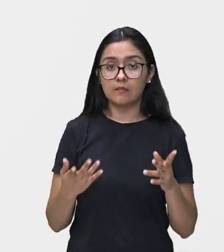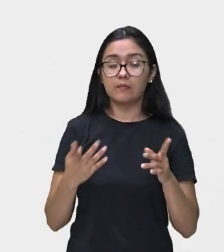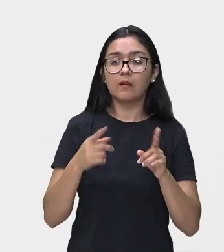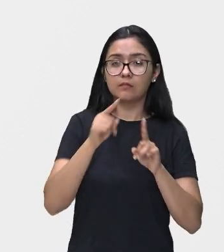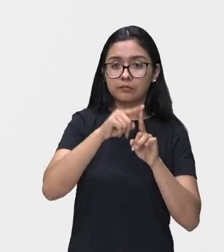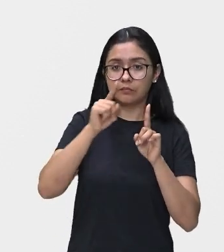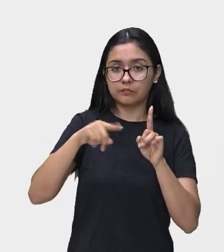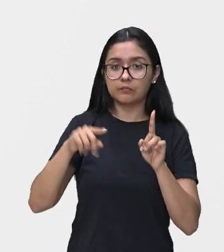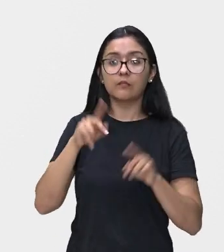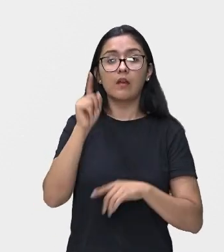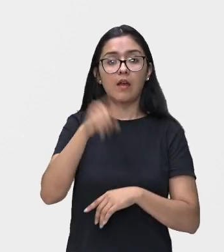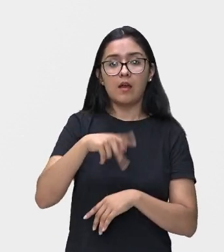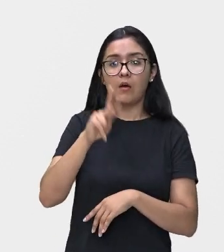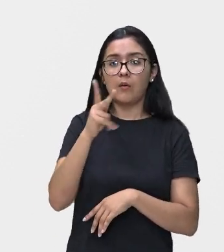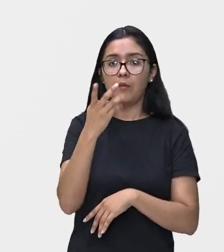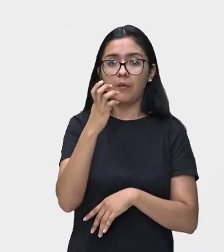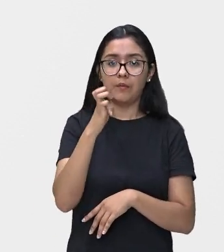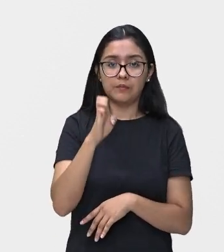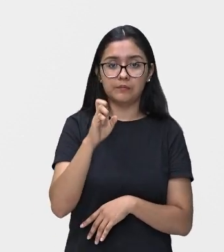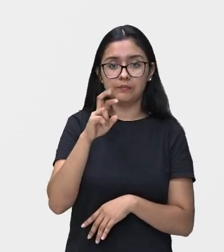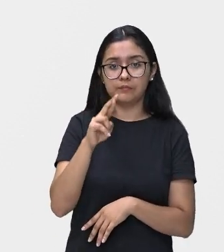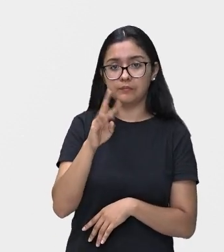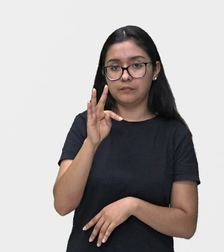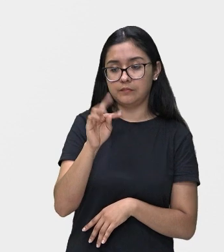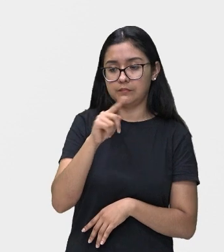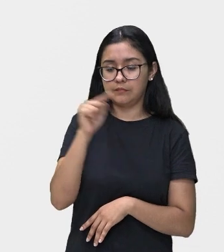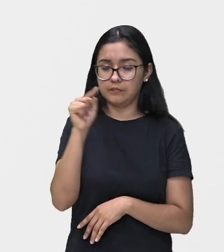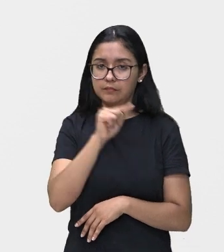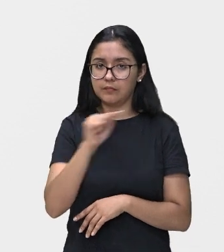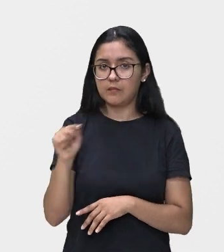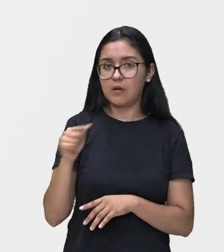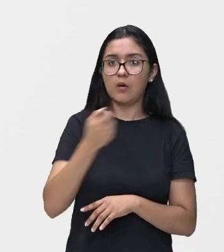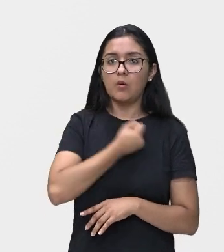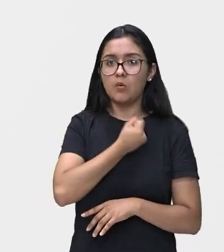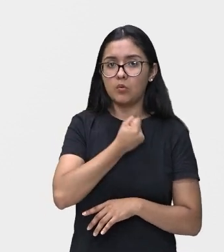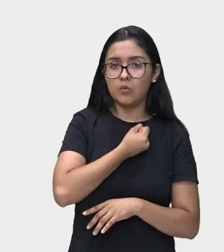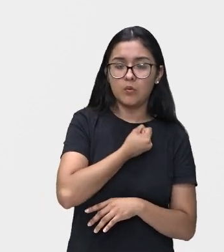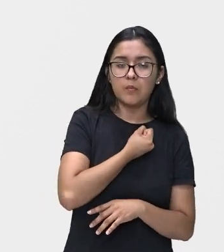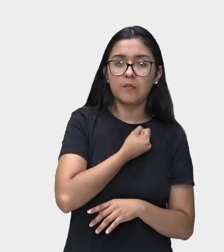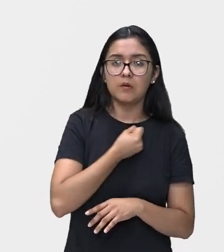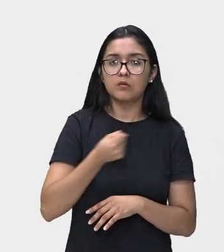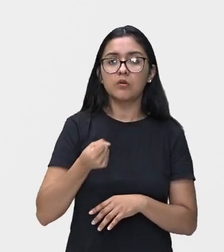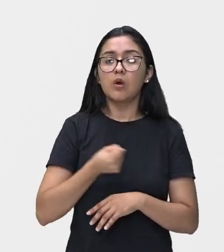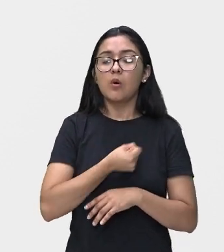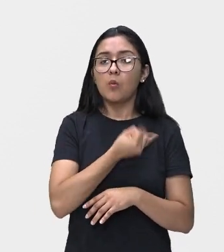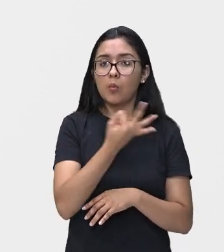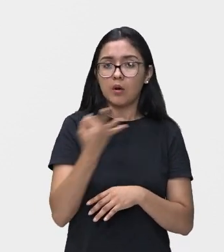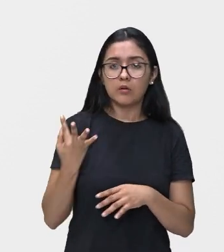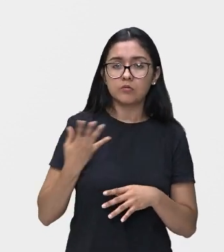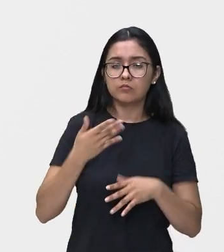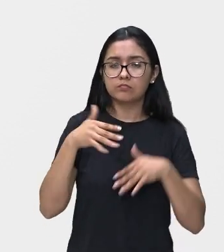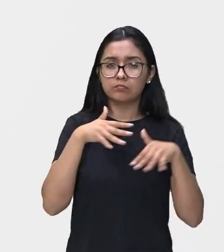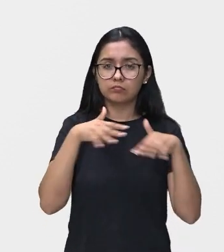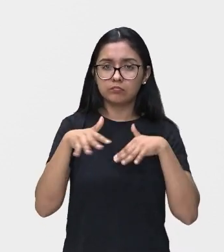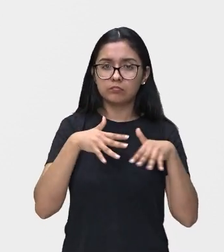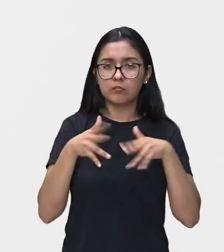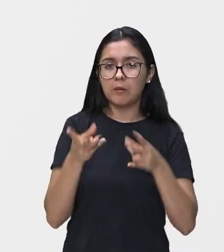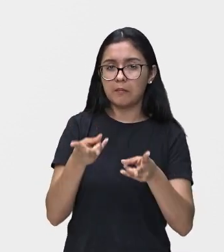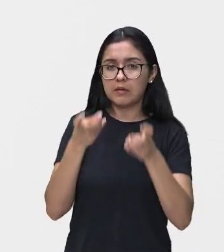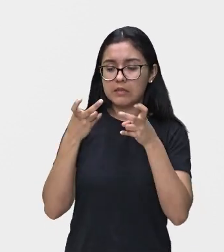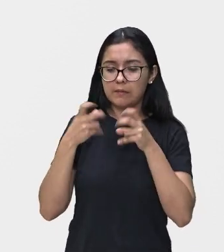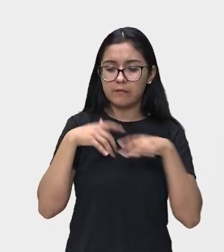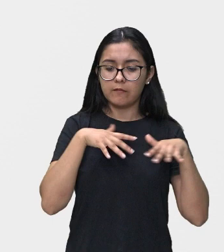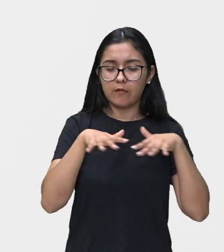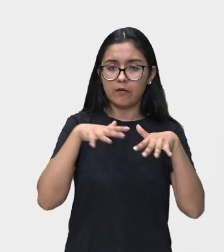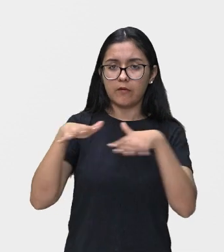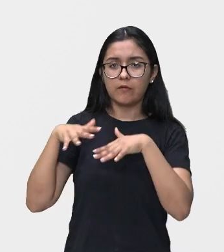é o hertz, que representa o número de oscilações por segundo. O homem percebe vibrações de 20